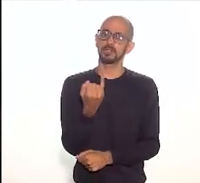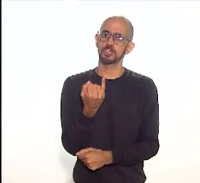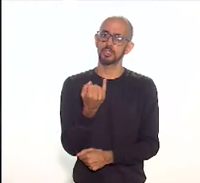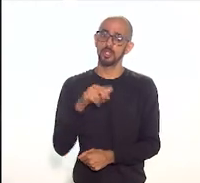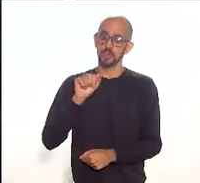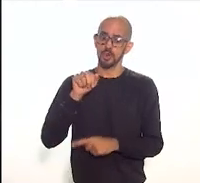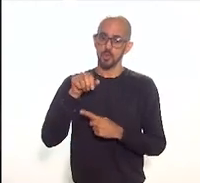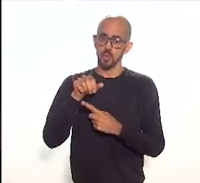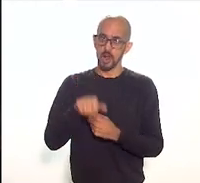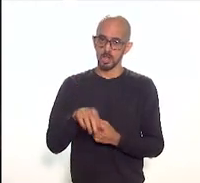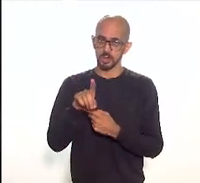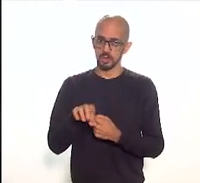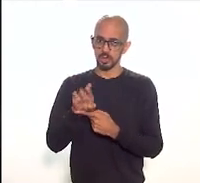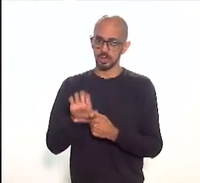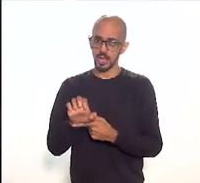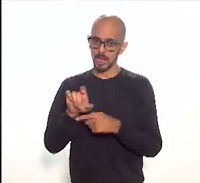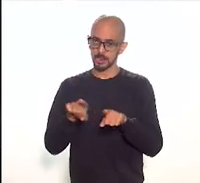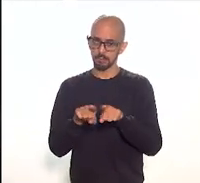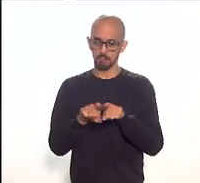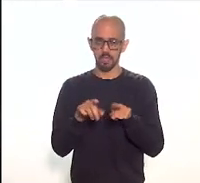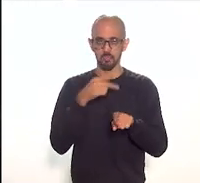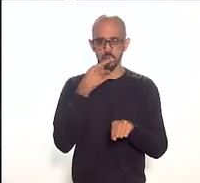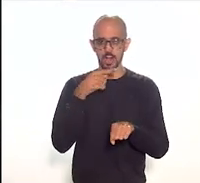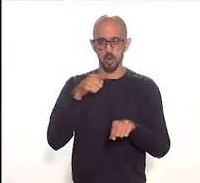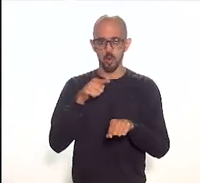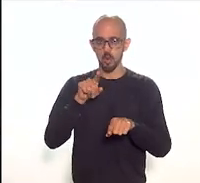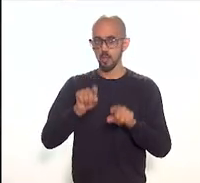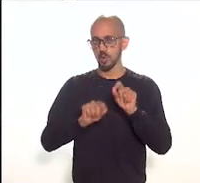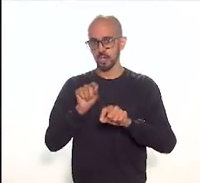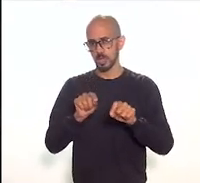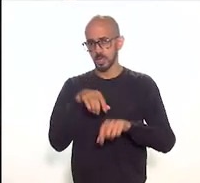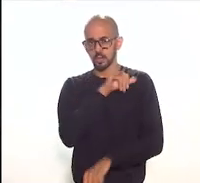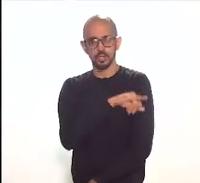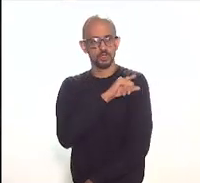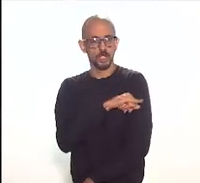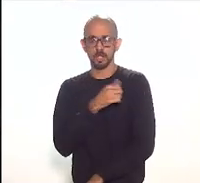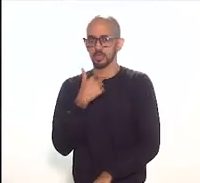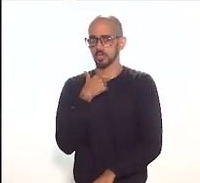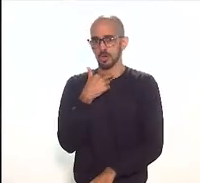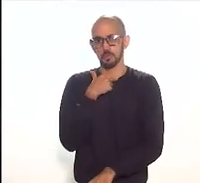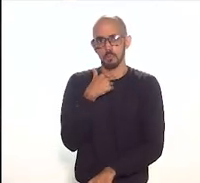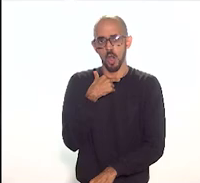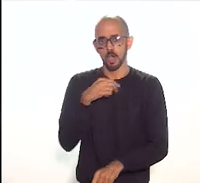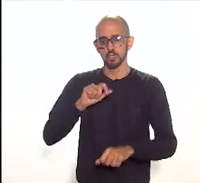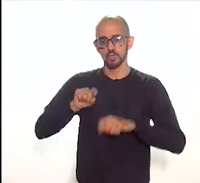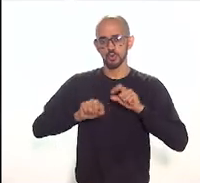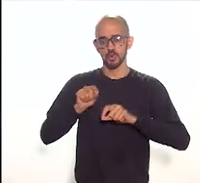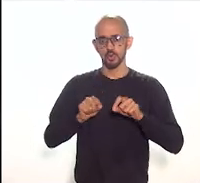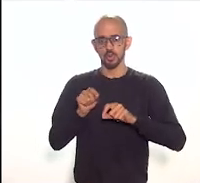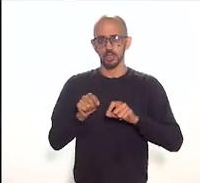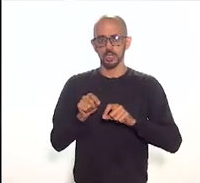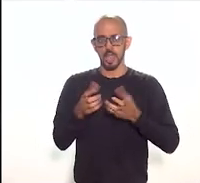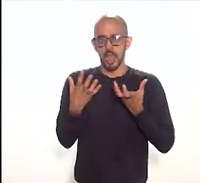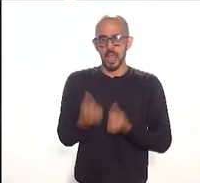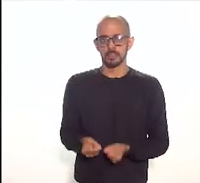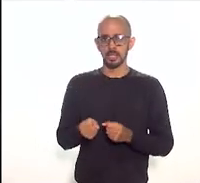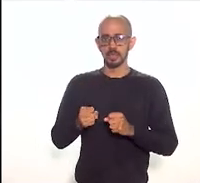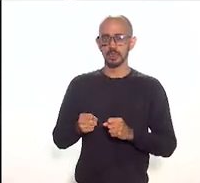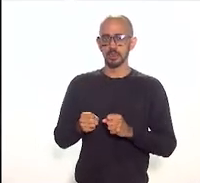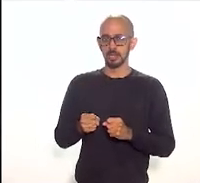atenção e que também eu concordo muitíssimo com ele é o Rio de Janeiro não se apropriar dessa chancela da Unesco como